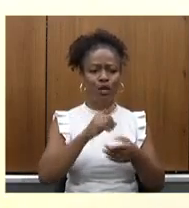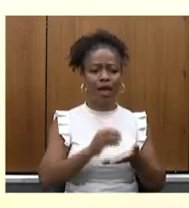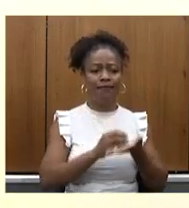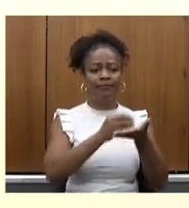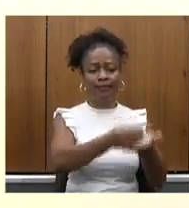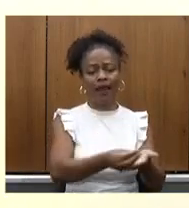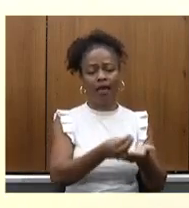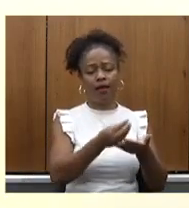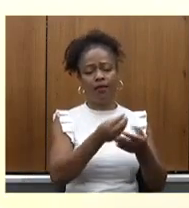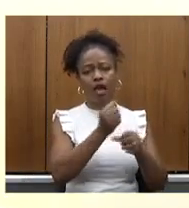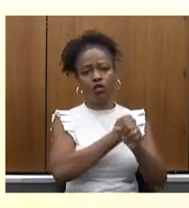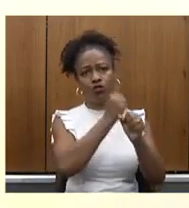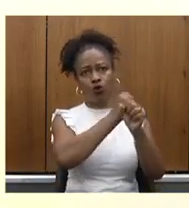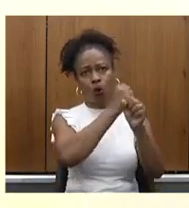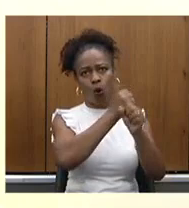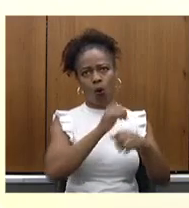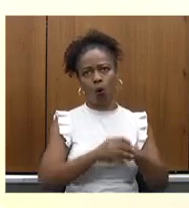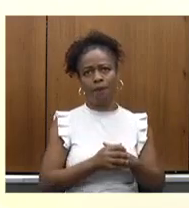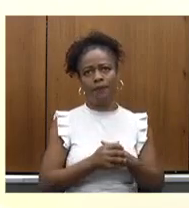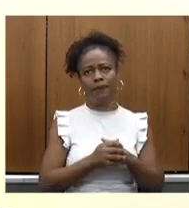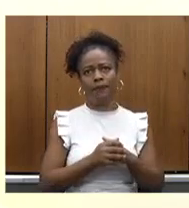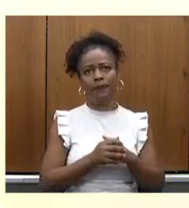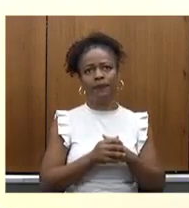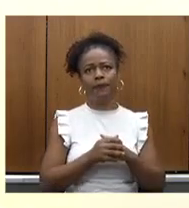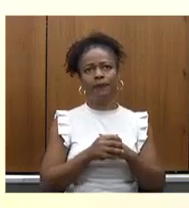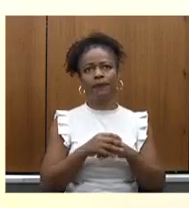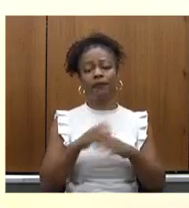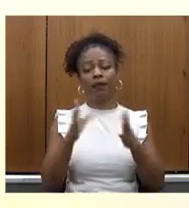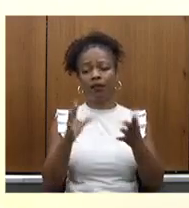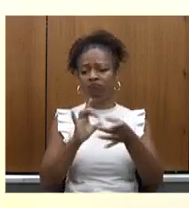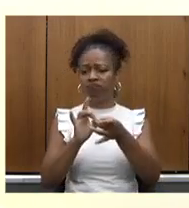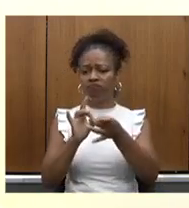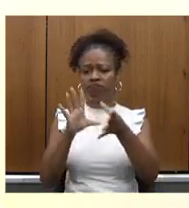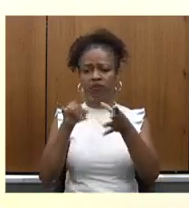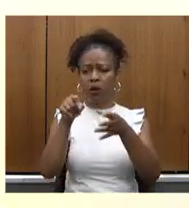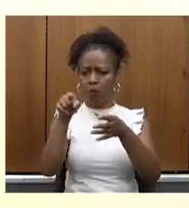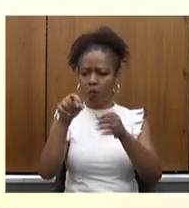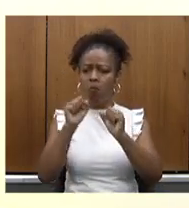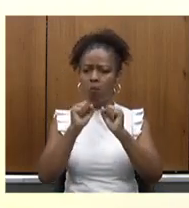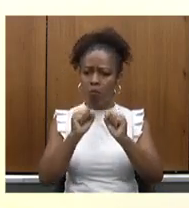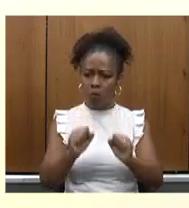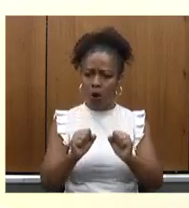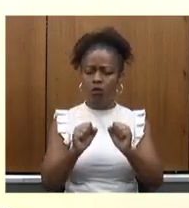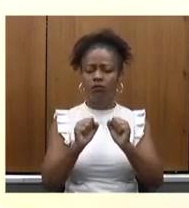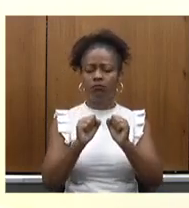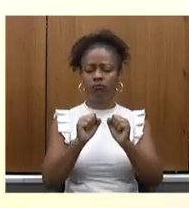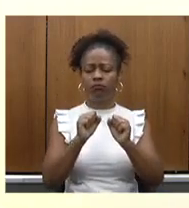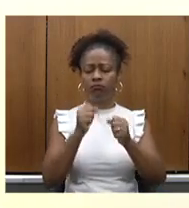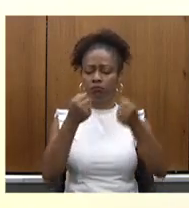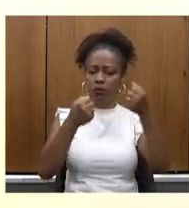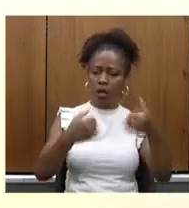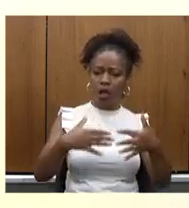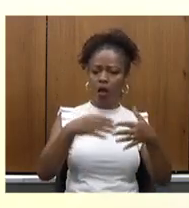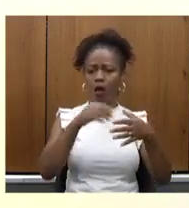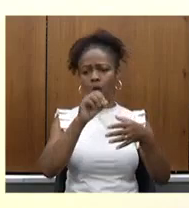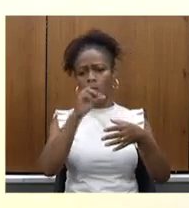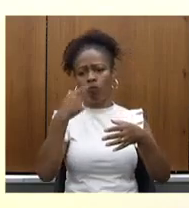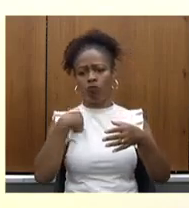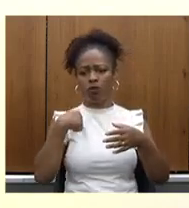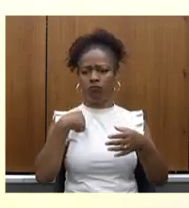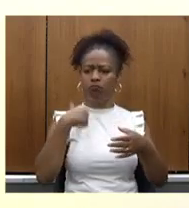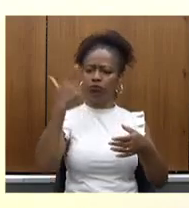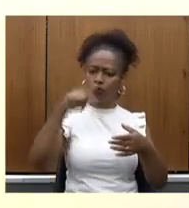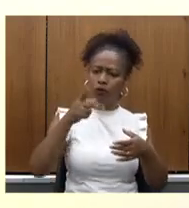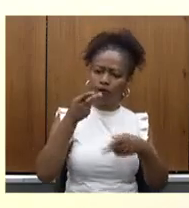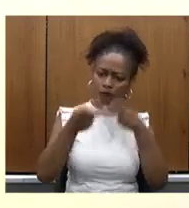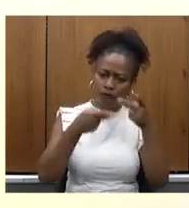pontos. E aí eu deixo à vontade o senhor, se o senhor quiser que eu repito ponto a ponto, ou se o senhor quiser já discorrer sobre todos eles.